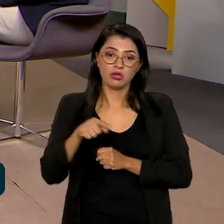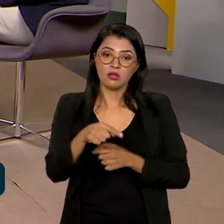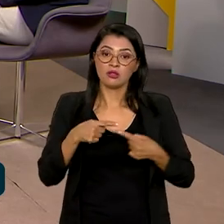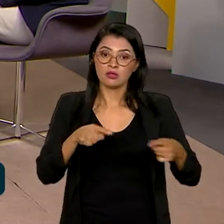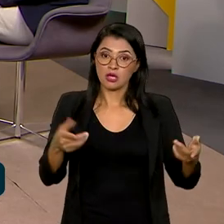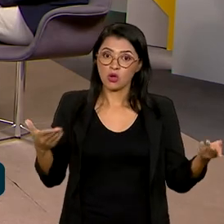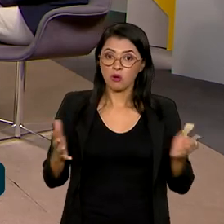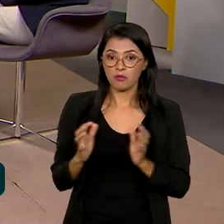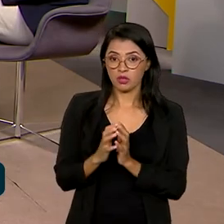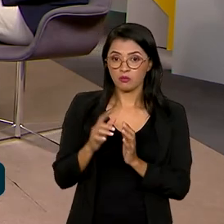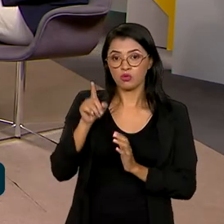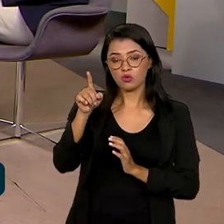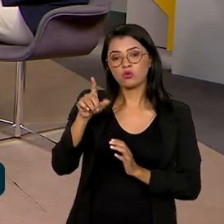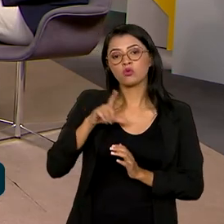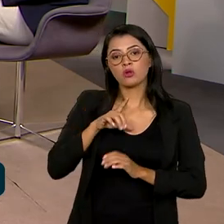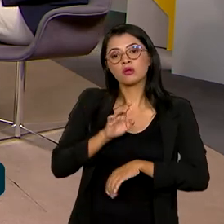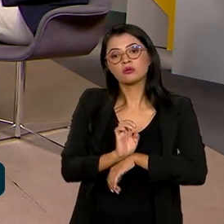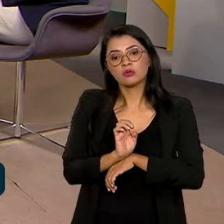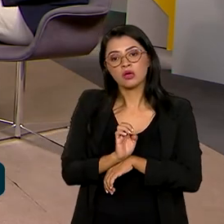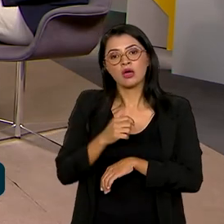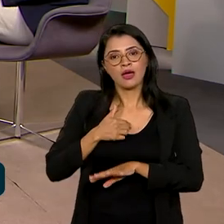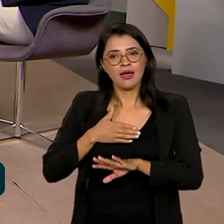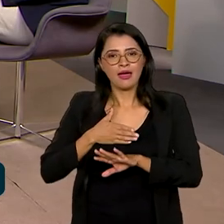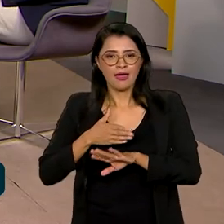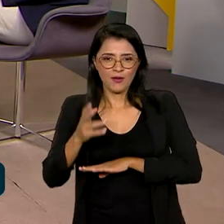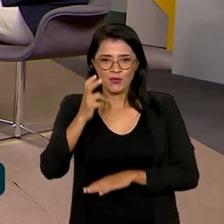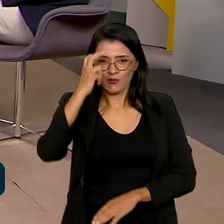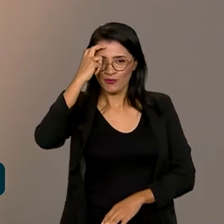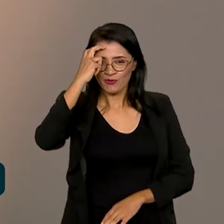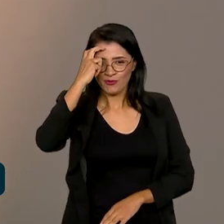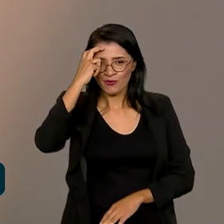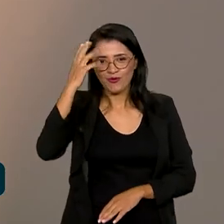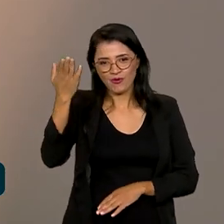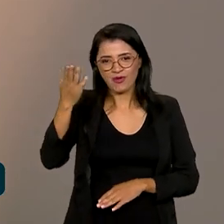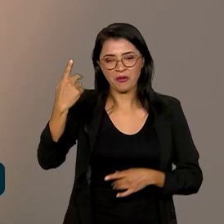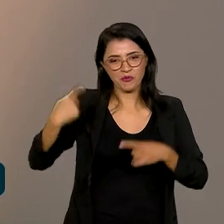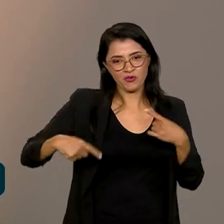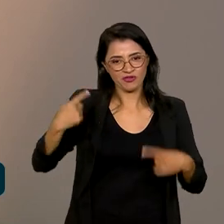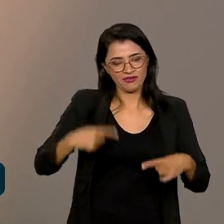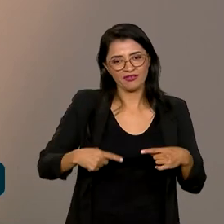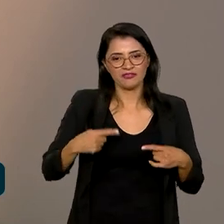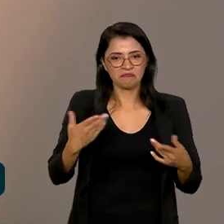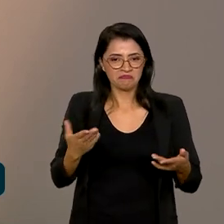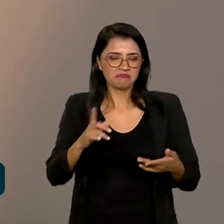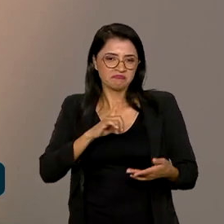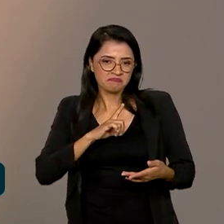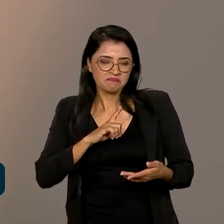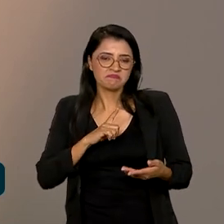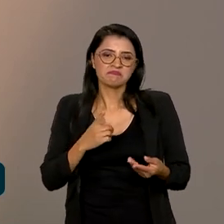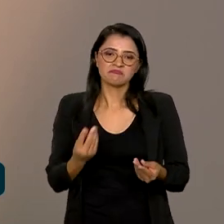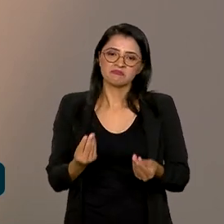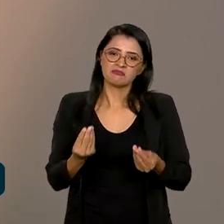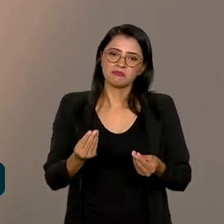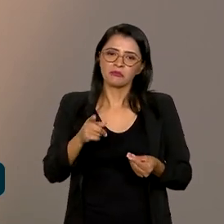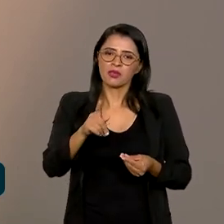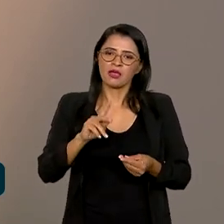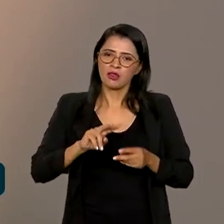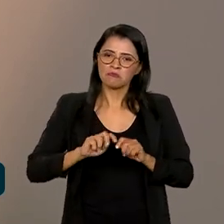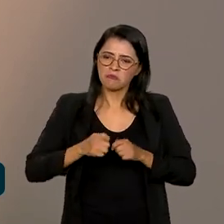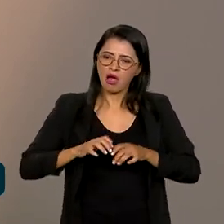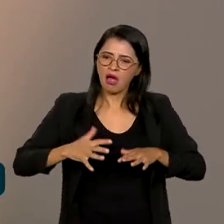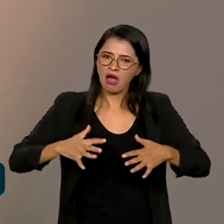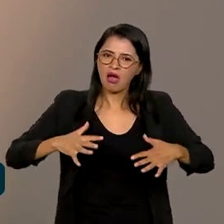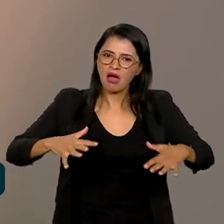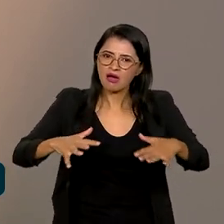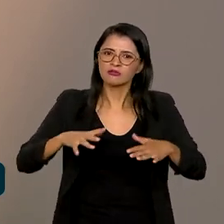agora em Pernambuco. É uma cultura, assim, que é uma política que tem uma... Ela reverbera